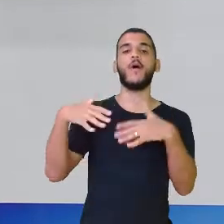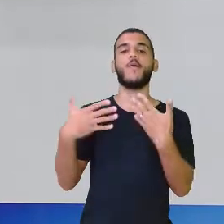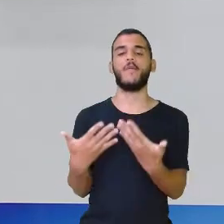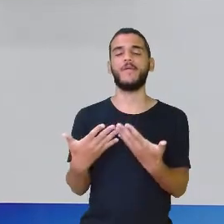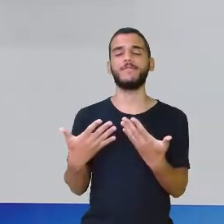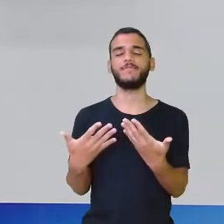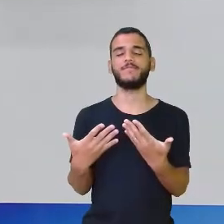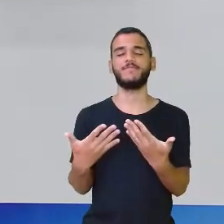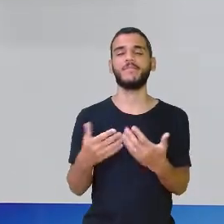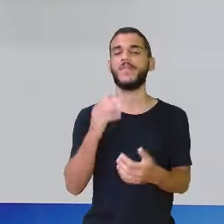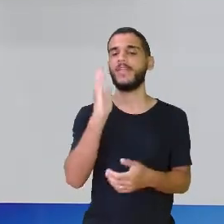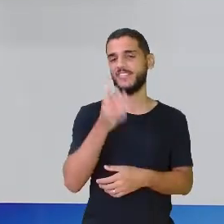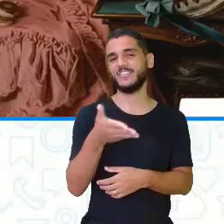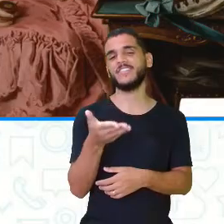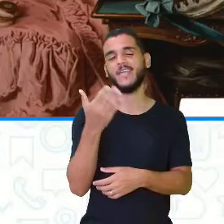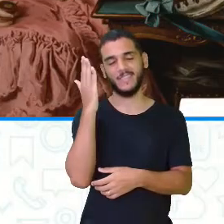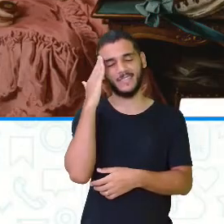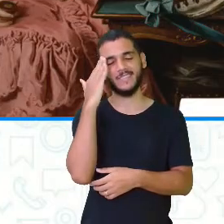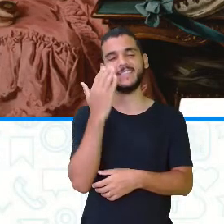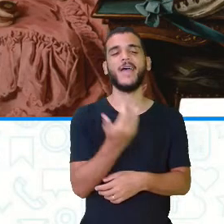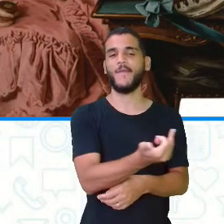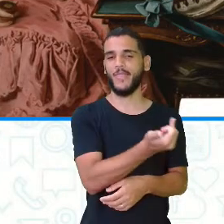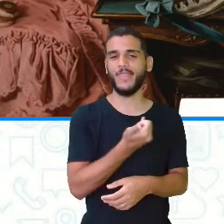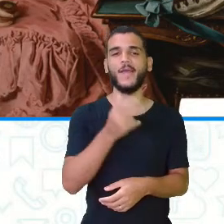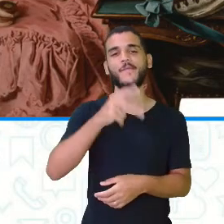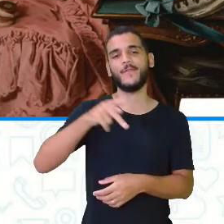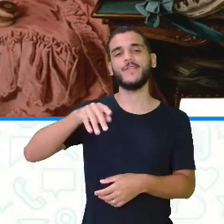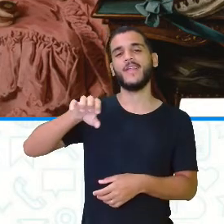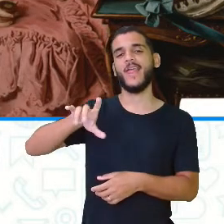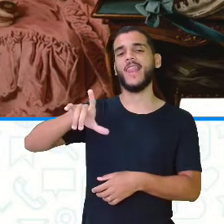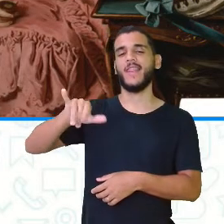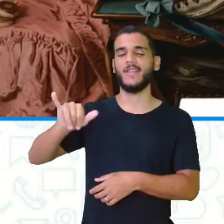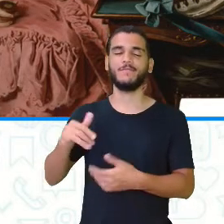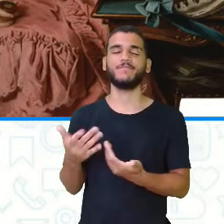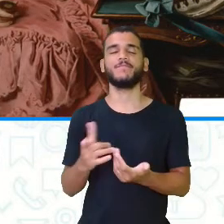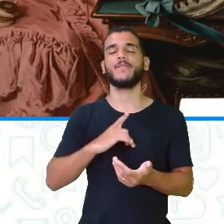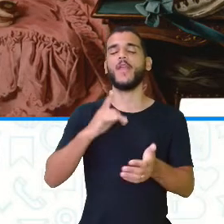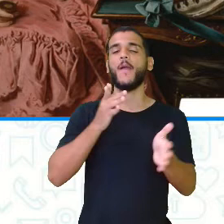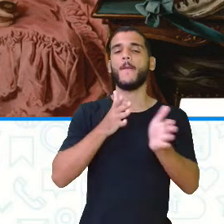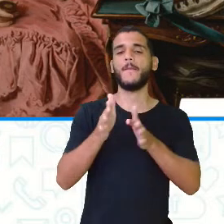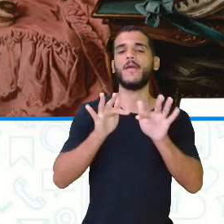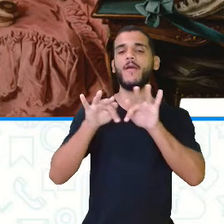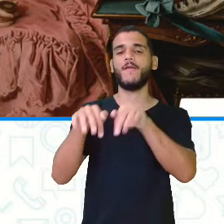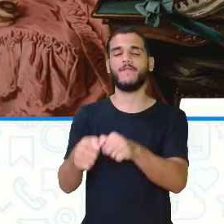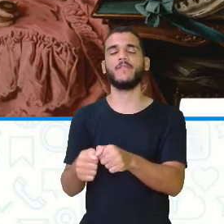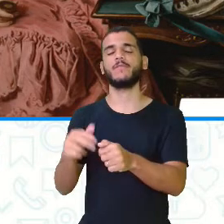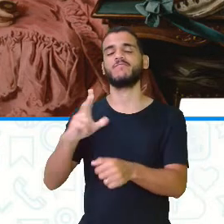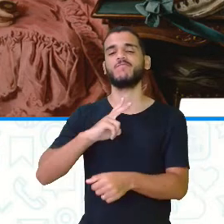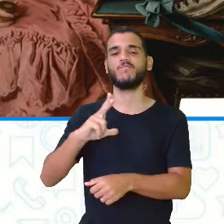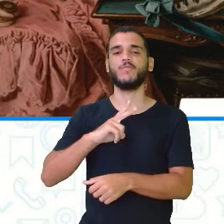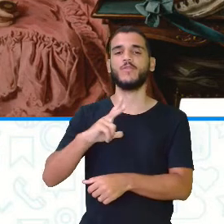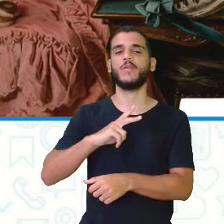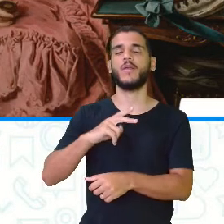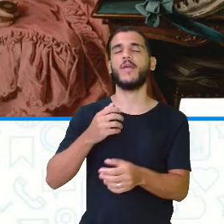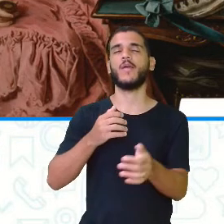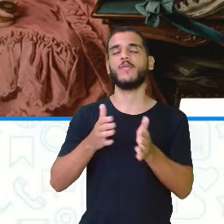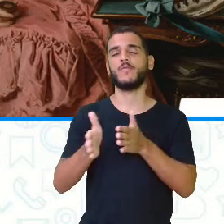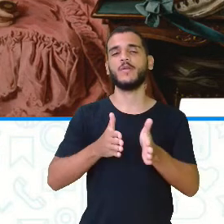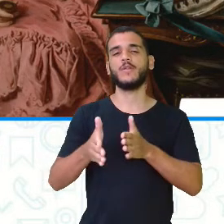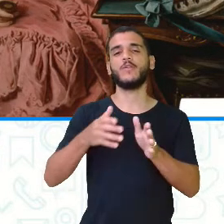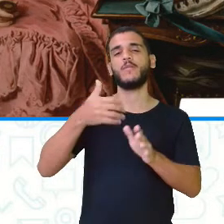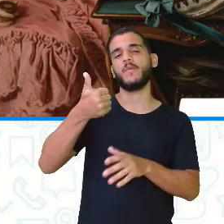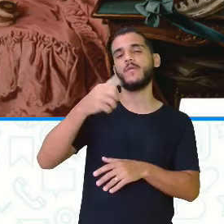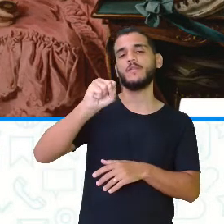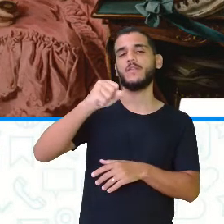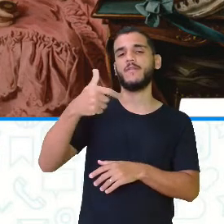Vão dizendo aí para a professora ali. E olha só. Estima-se que até o fim do período da dominação portuguesa, em 1822,